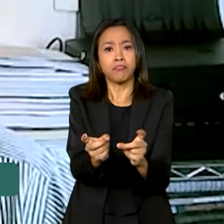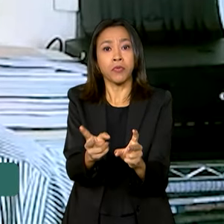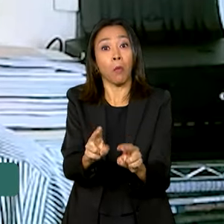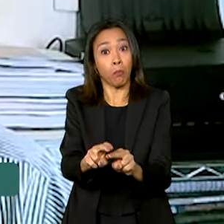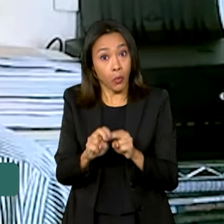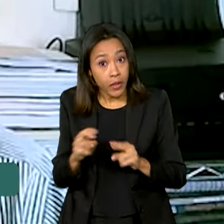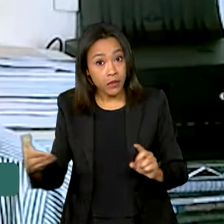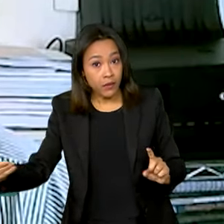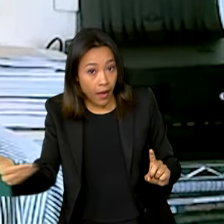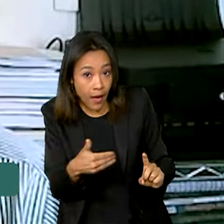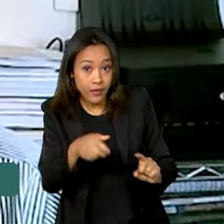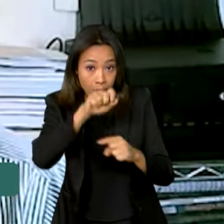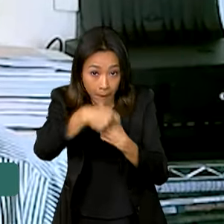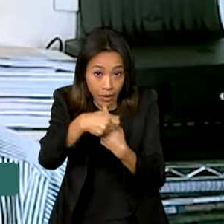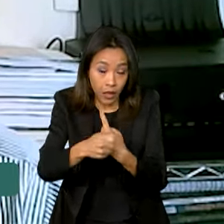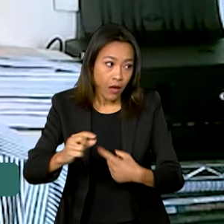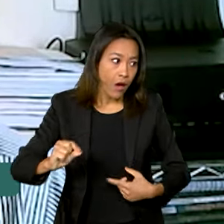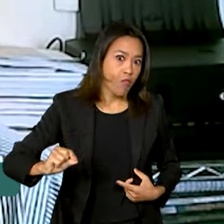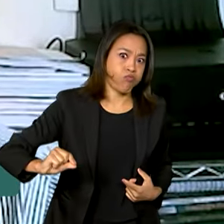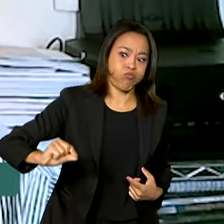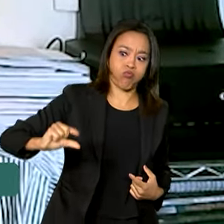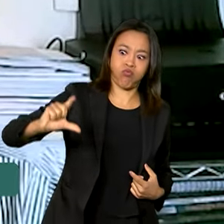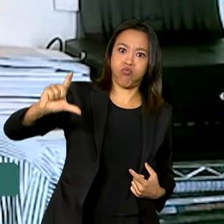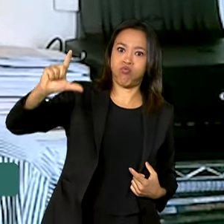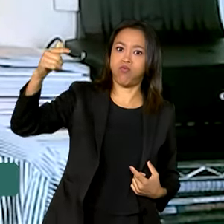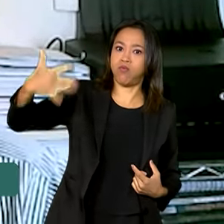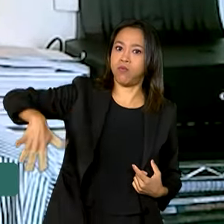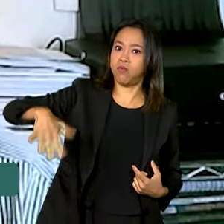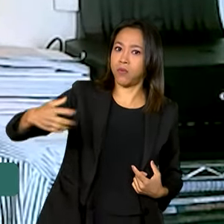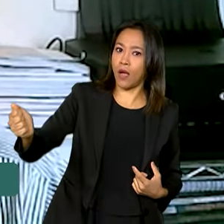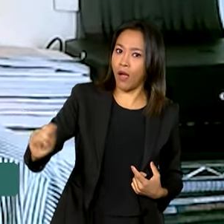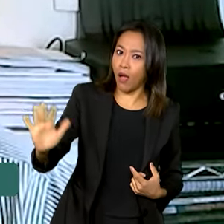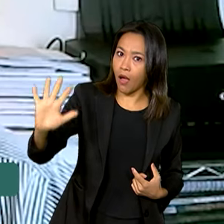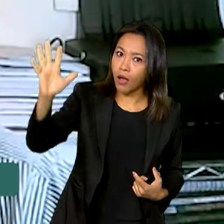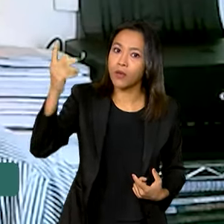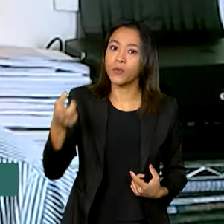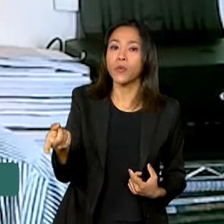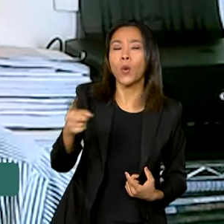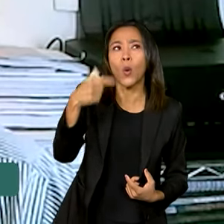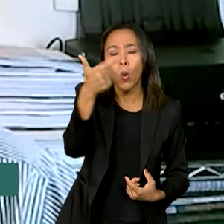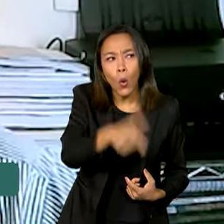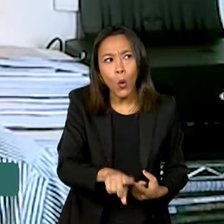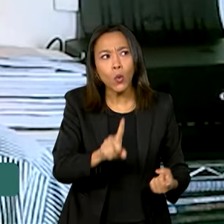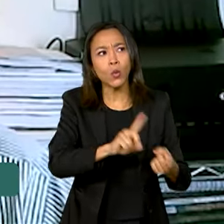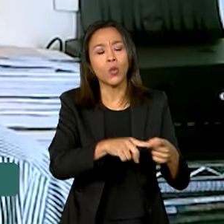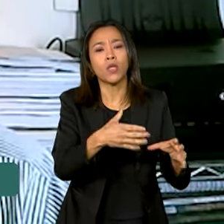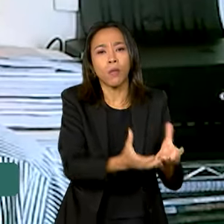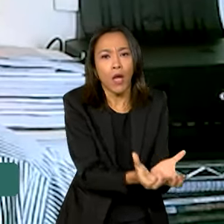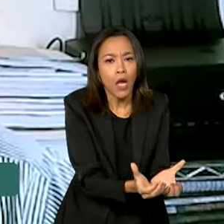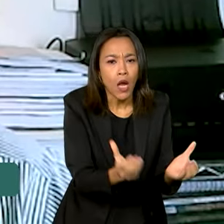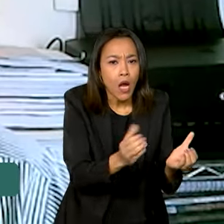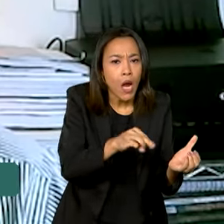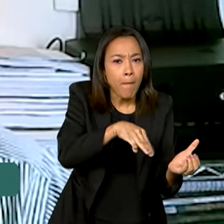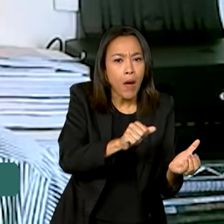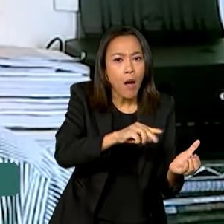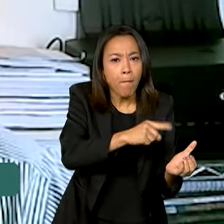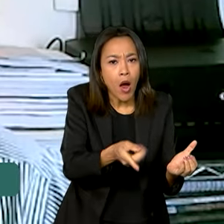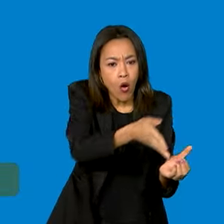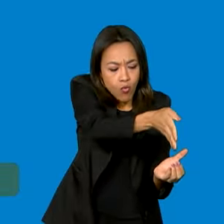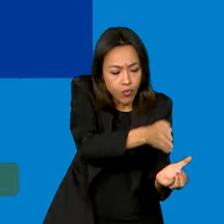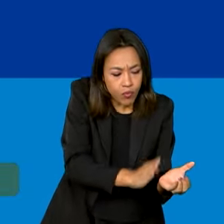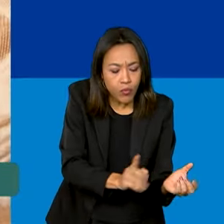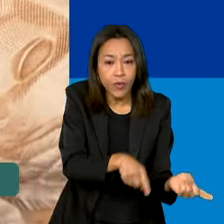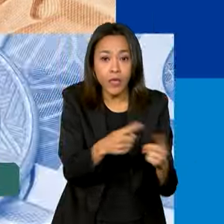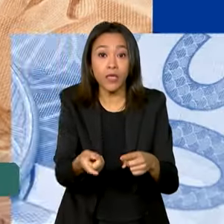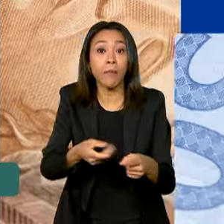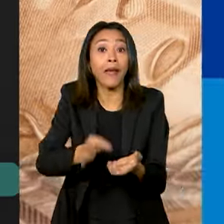por isso, o preço subiu. Altas também foram registradas nos preços do mamão e do café moído.